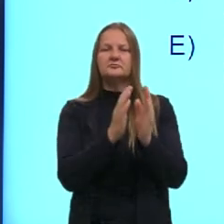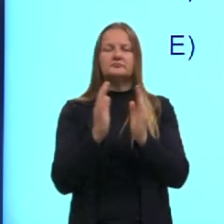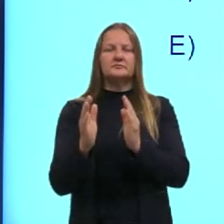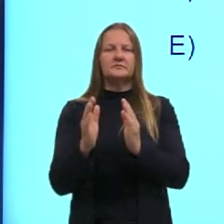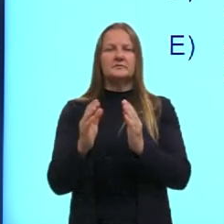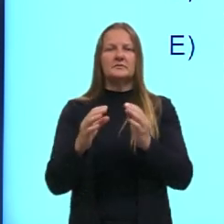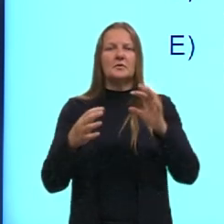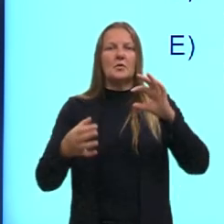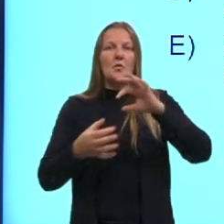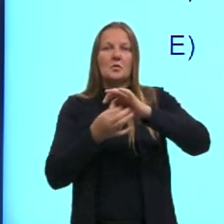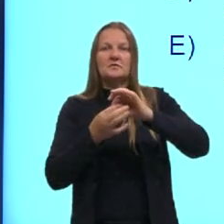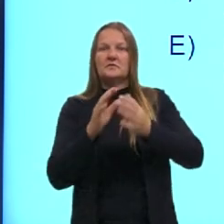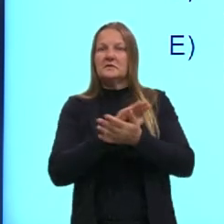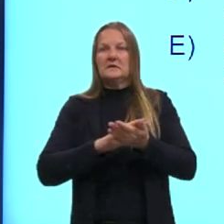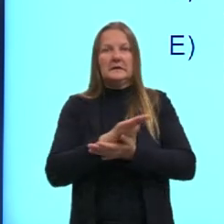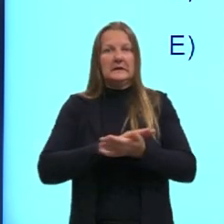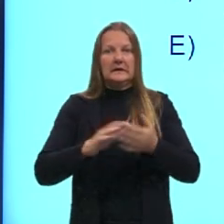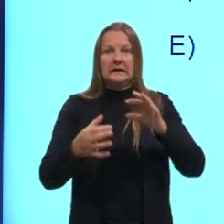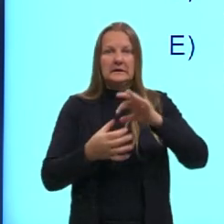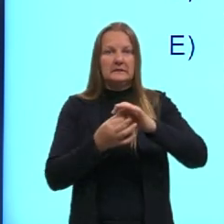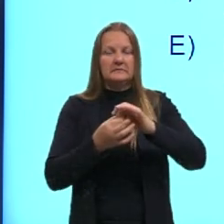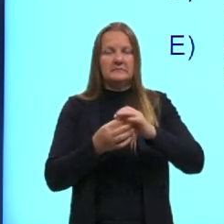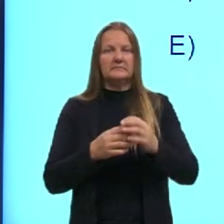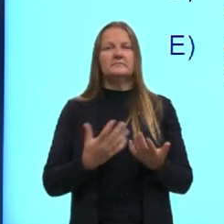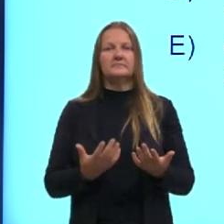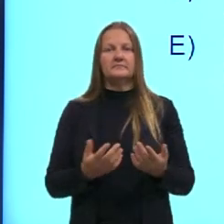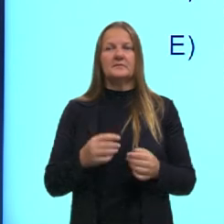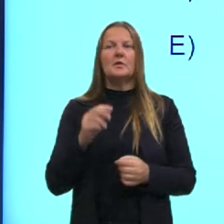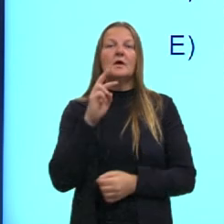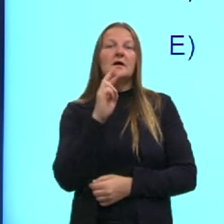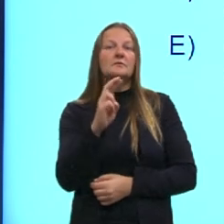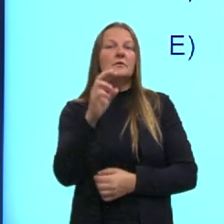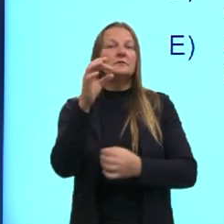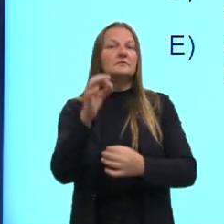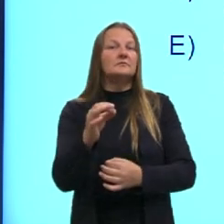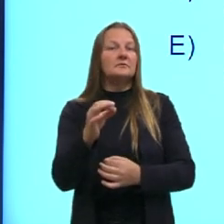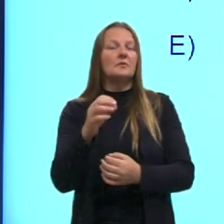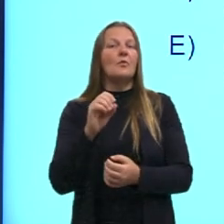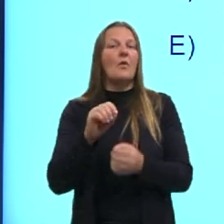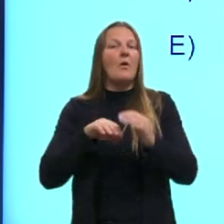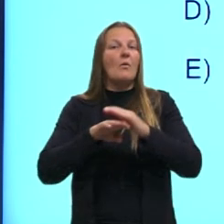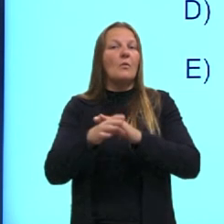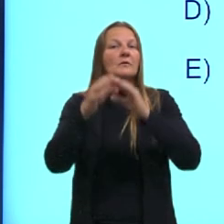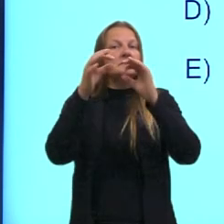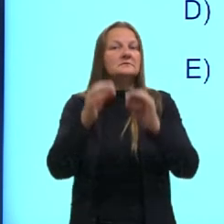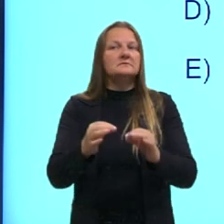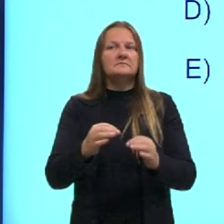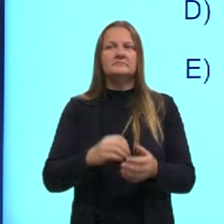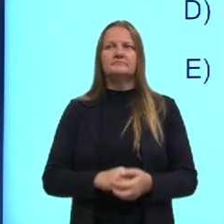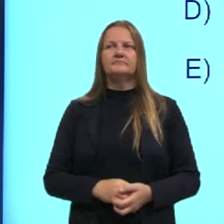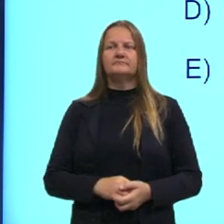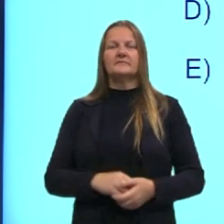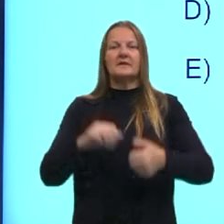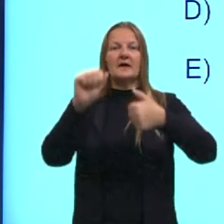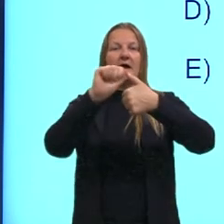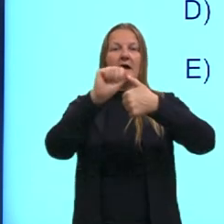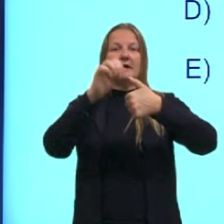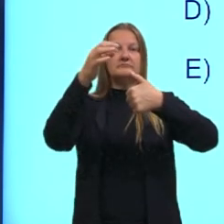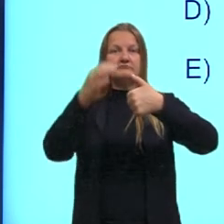esses conectivos entre elas. A nossa resposta adequada aqui é a letra A